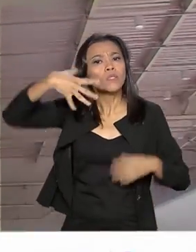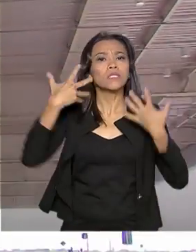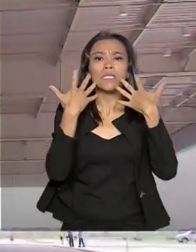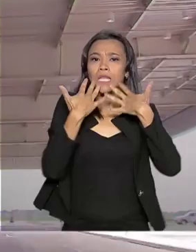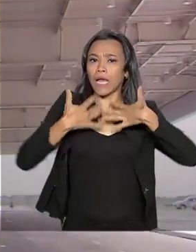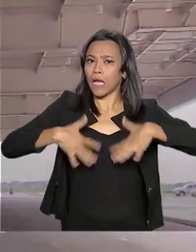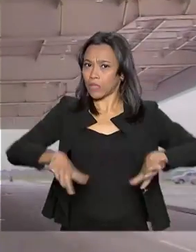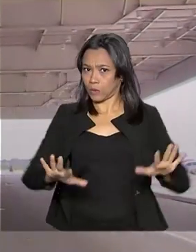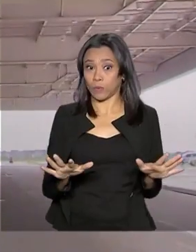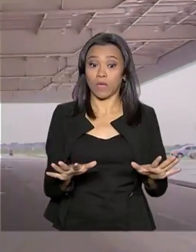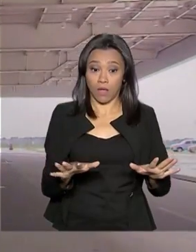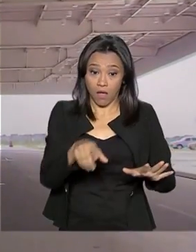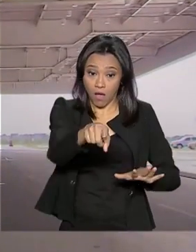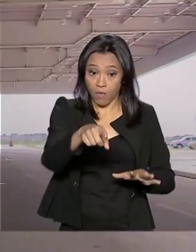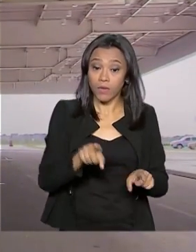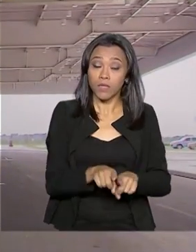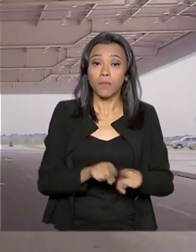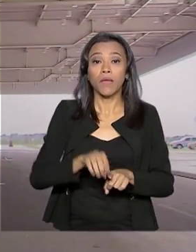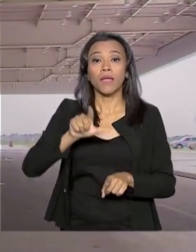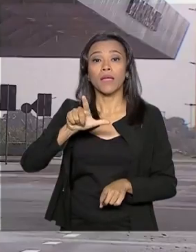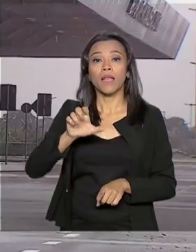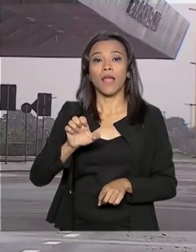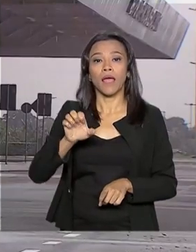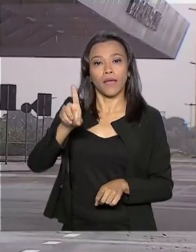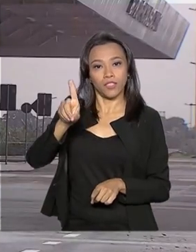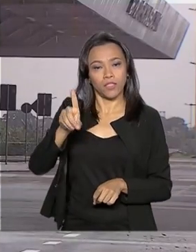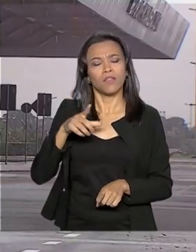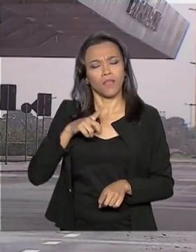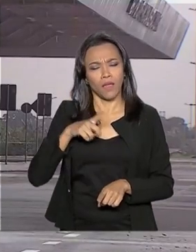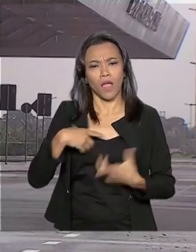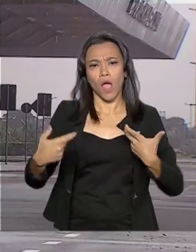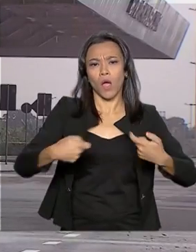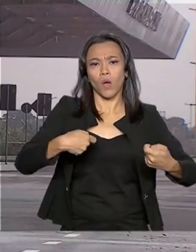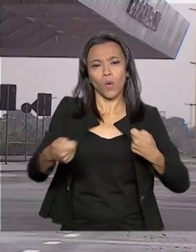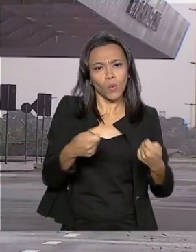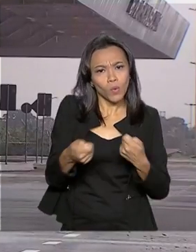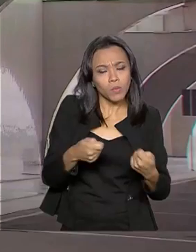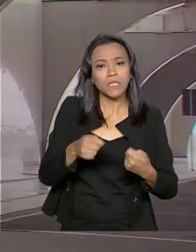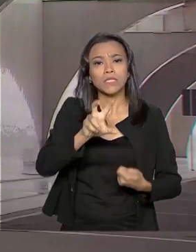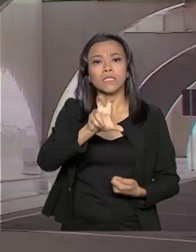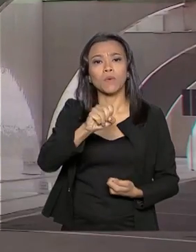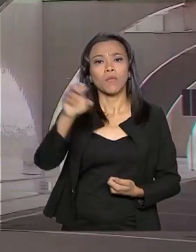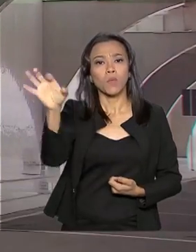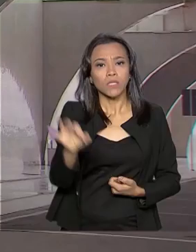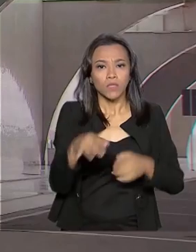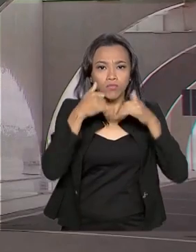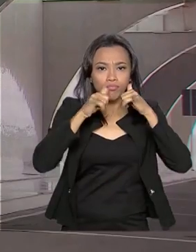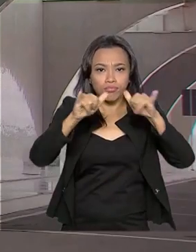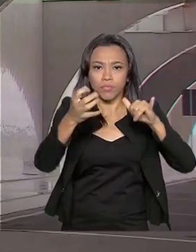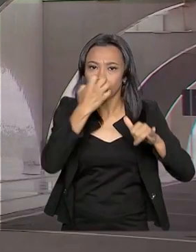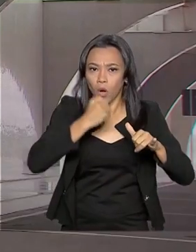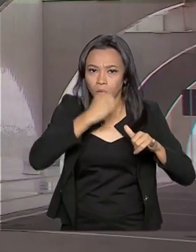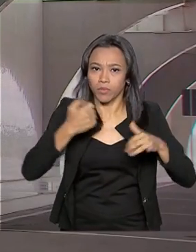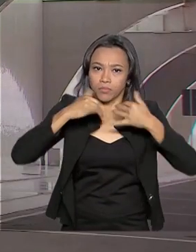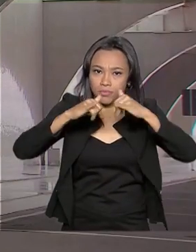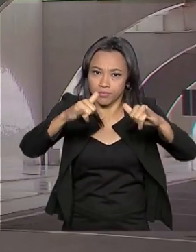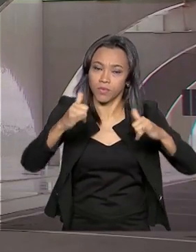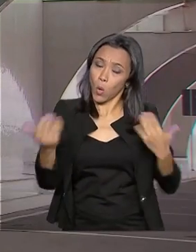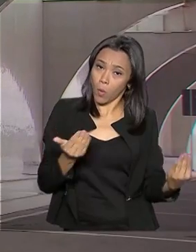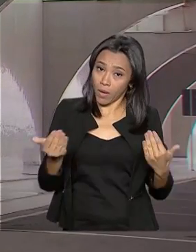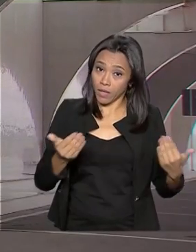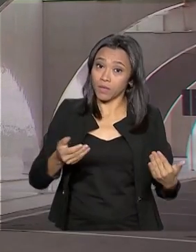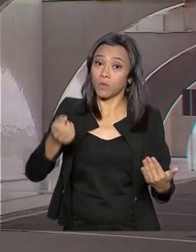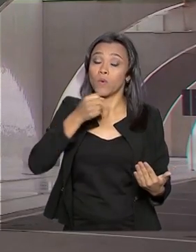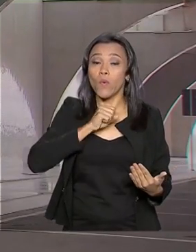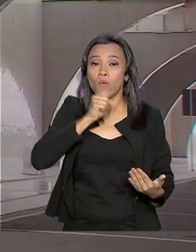automatizado de lâmpadas de LED, o que vai permitir uma economia de cerca de 50% em relação ao antigo aeroporto.